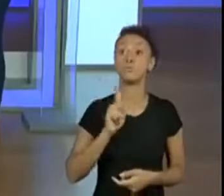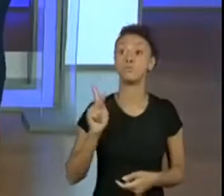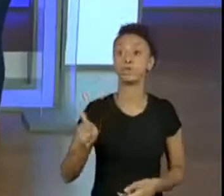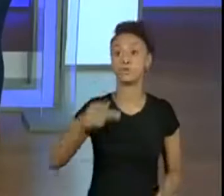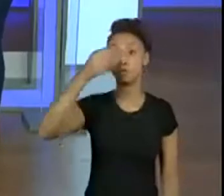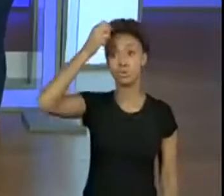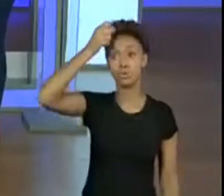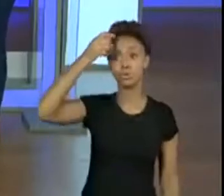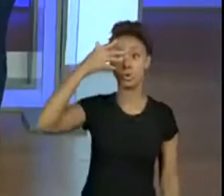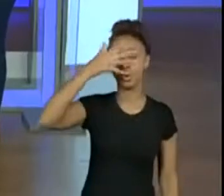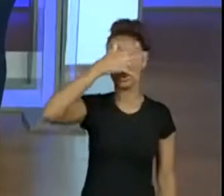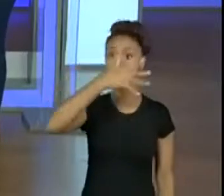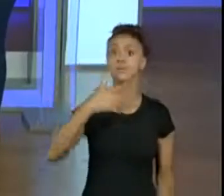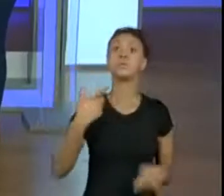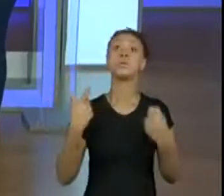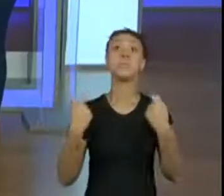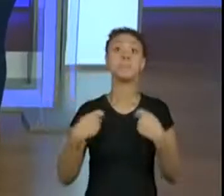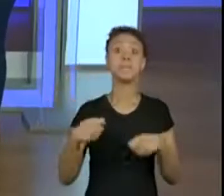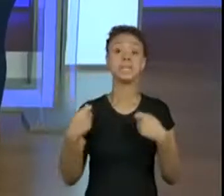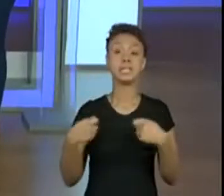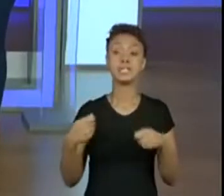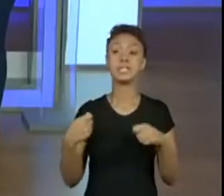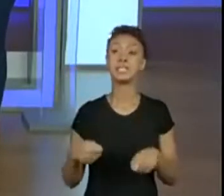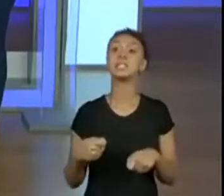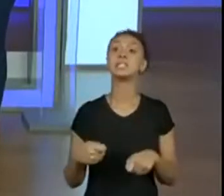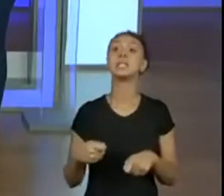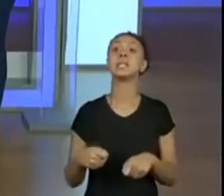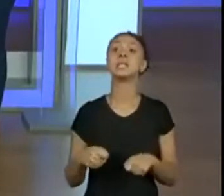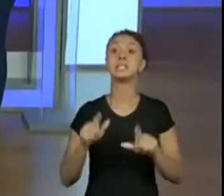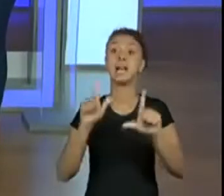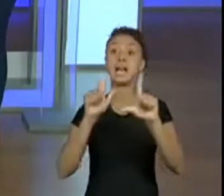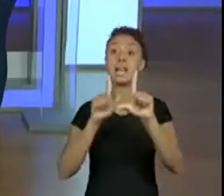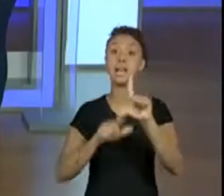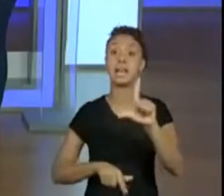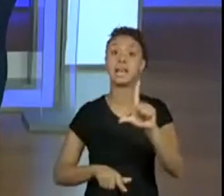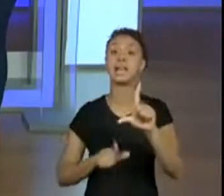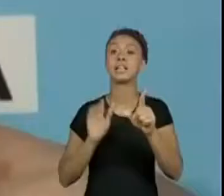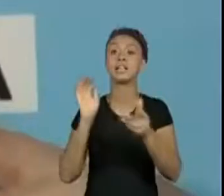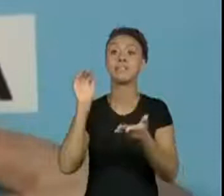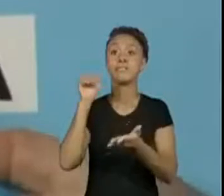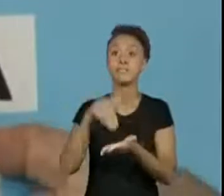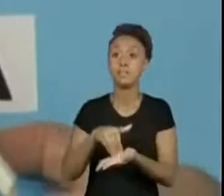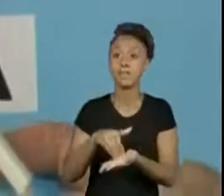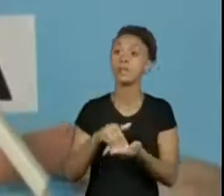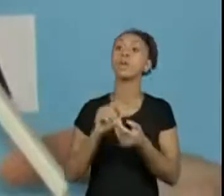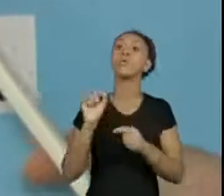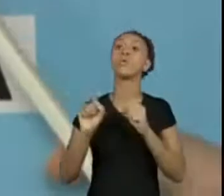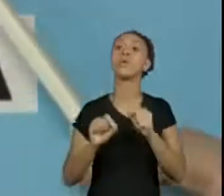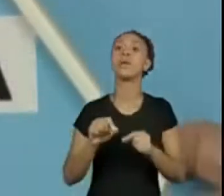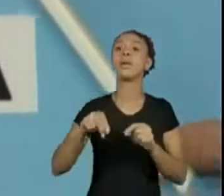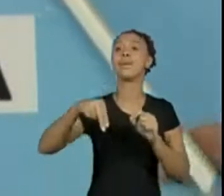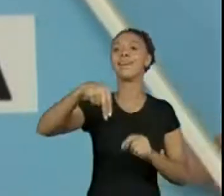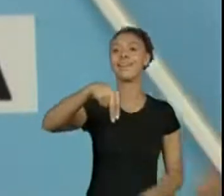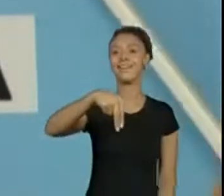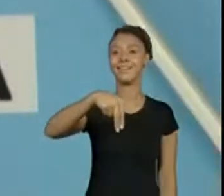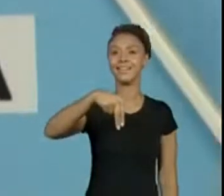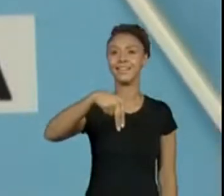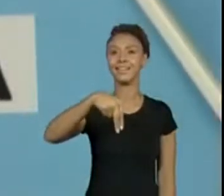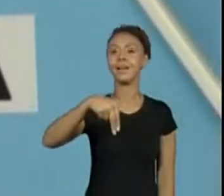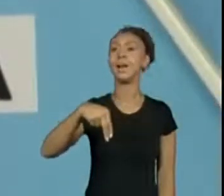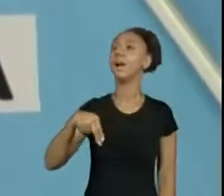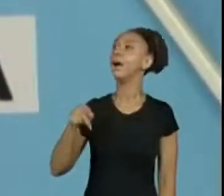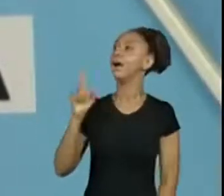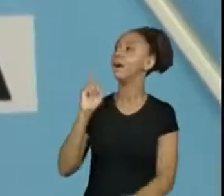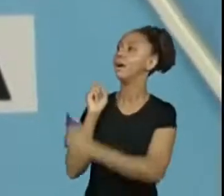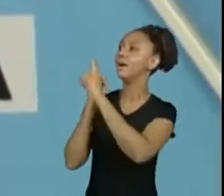Joelso precisa terminar com a letra N. Então, vamos olhar. Aqui, acompanhar as letras. Opa,